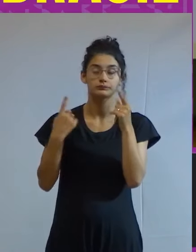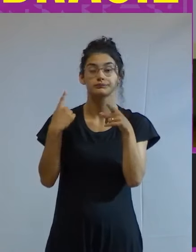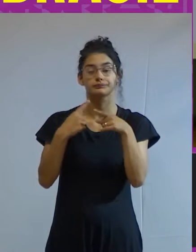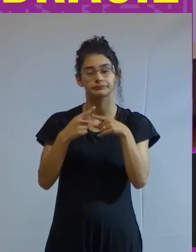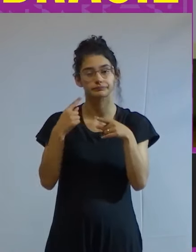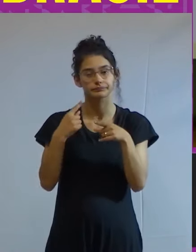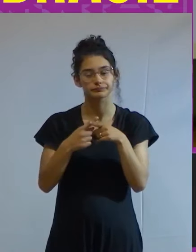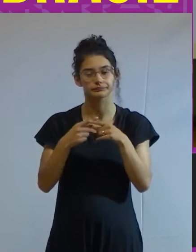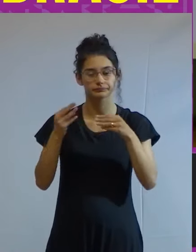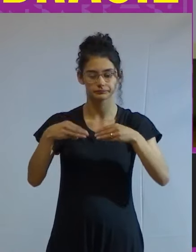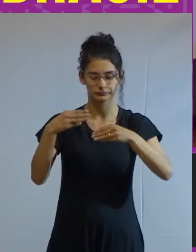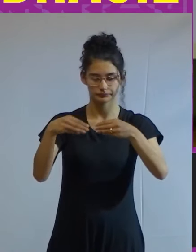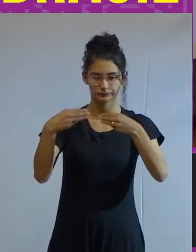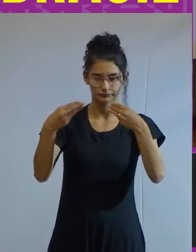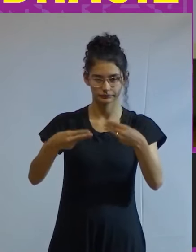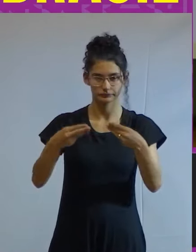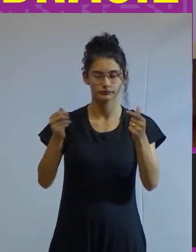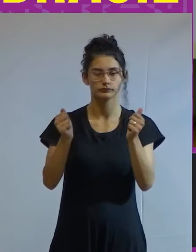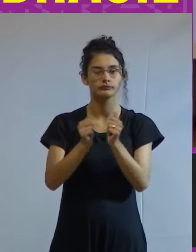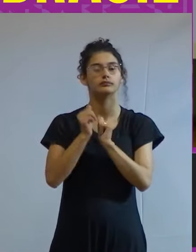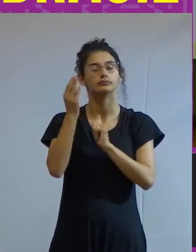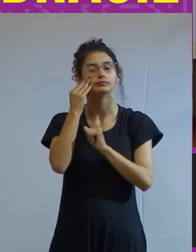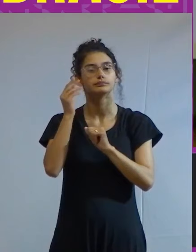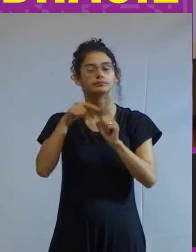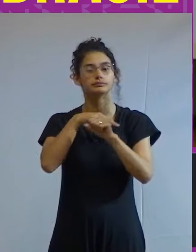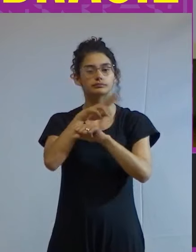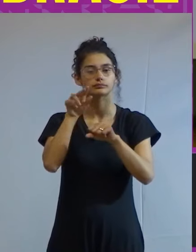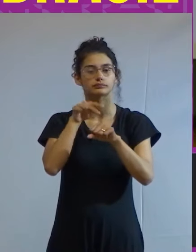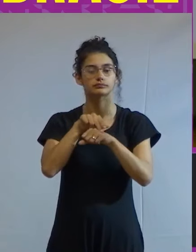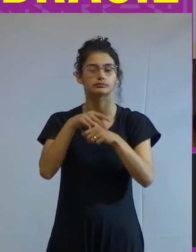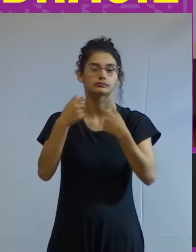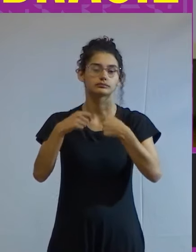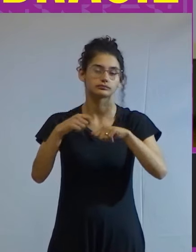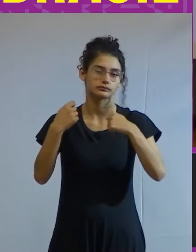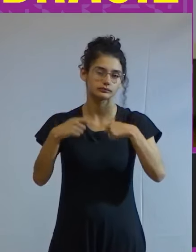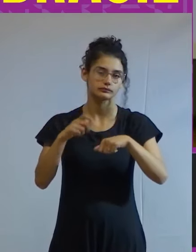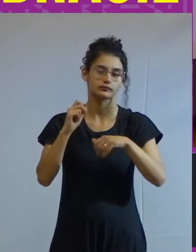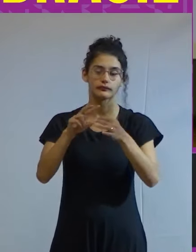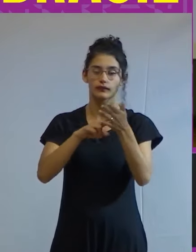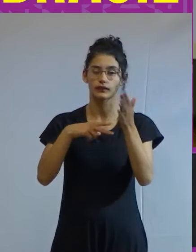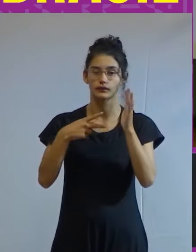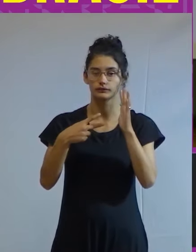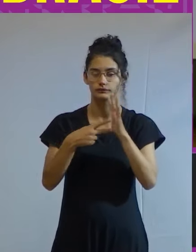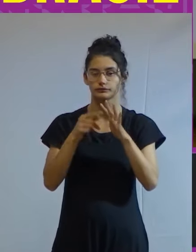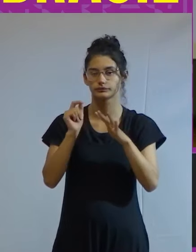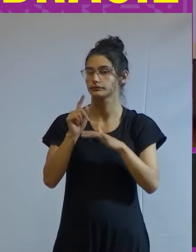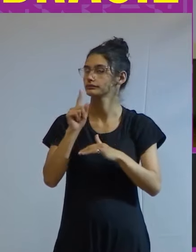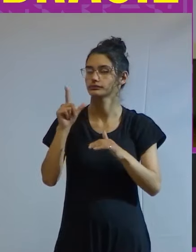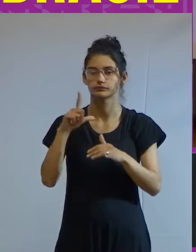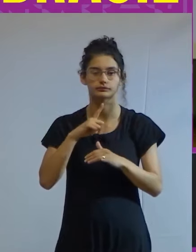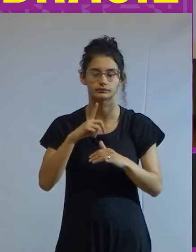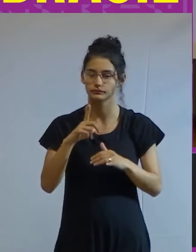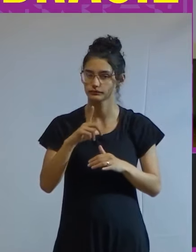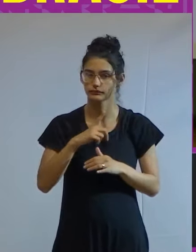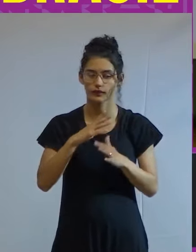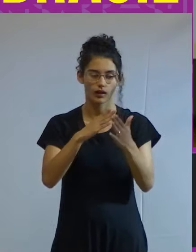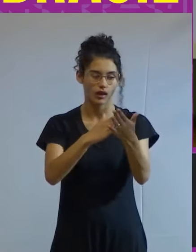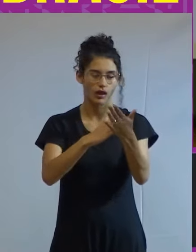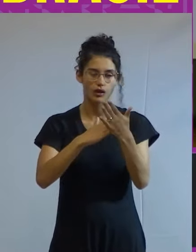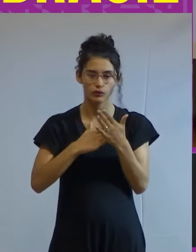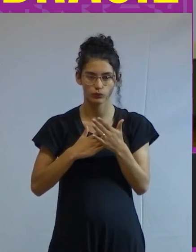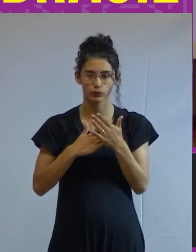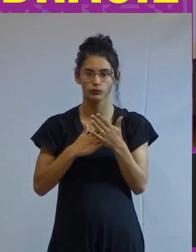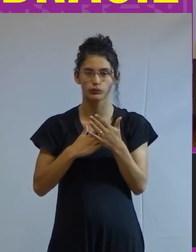o ministro sabe que o país é dependente o que significa que ele não tem recursos